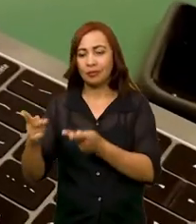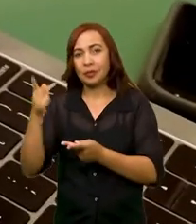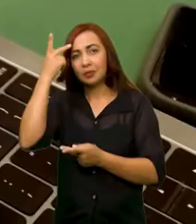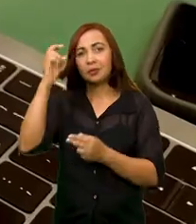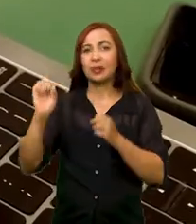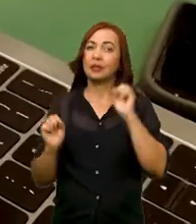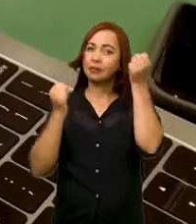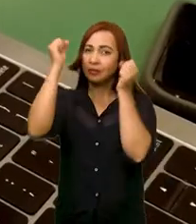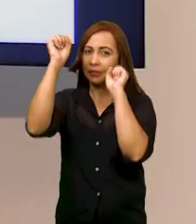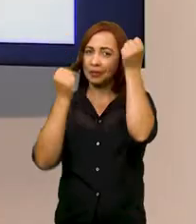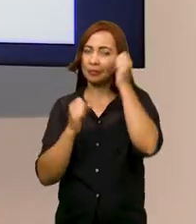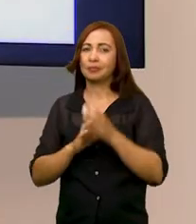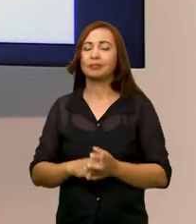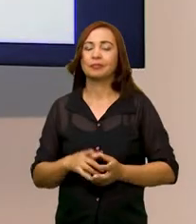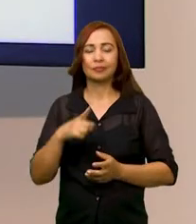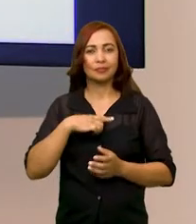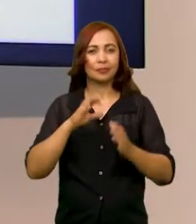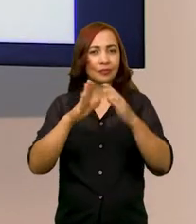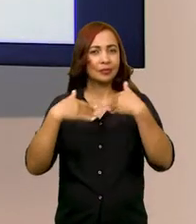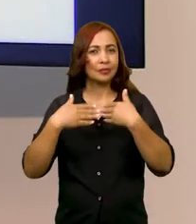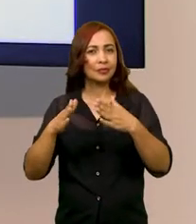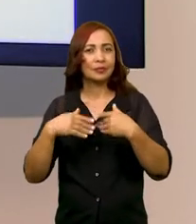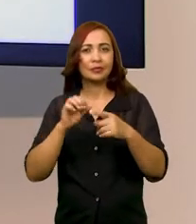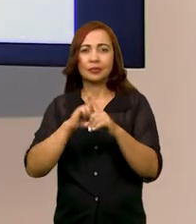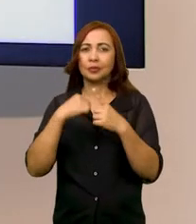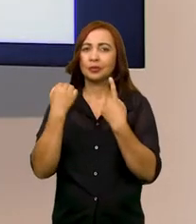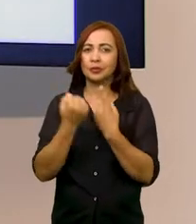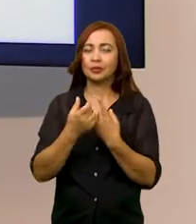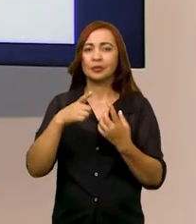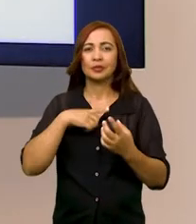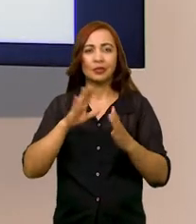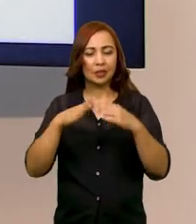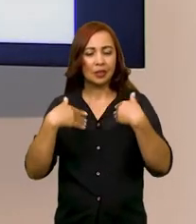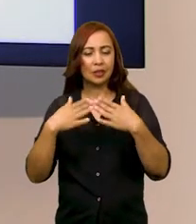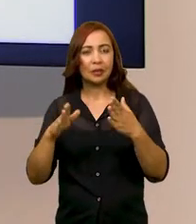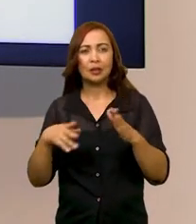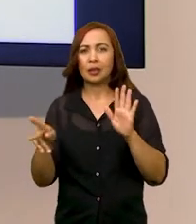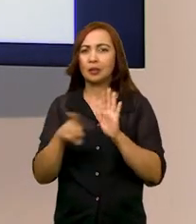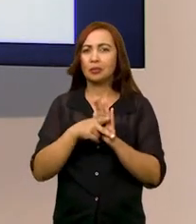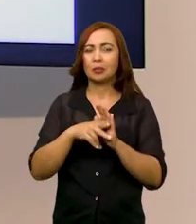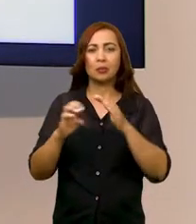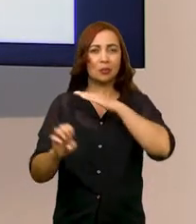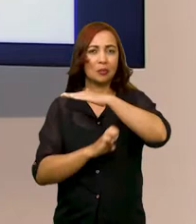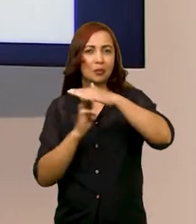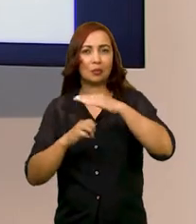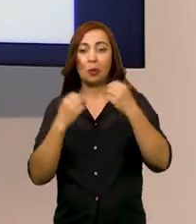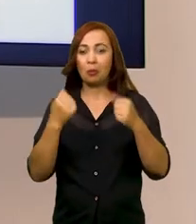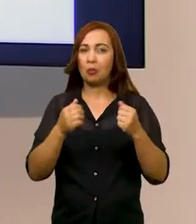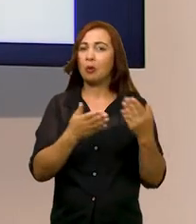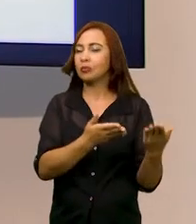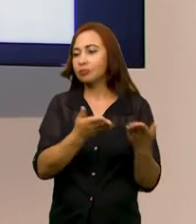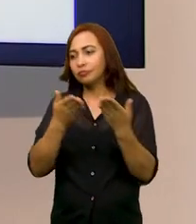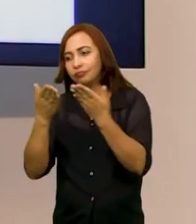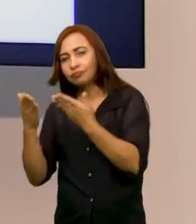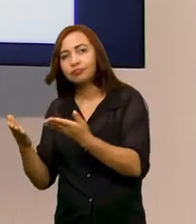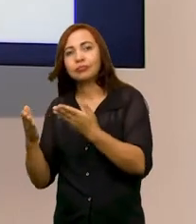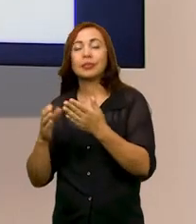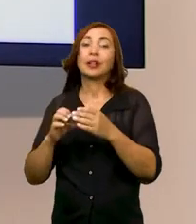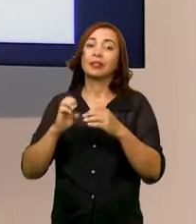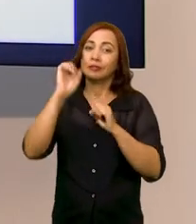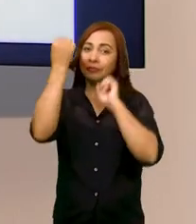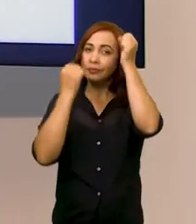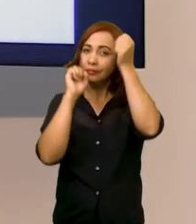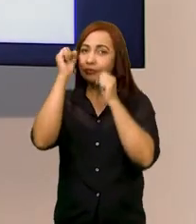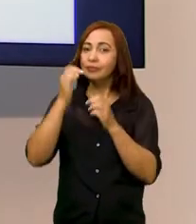fábrica. Existem demandas sociais, existem demandas que as próprias empresas podem recorrer à fábrica e através